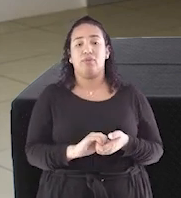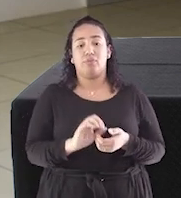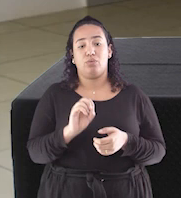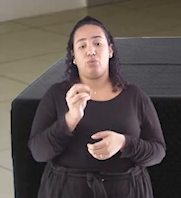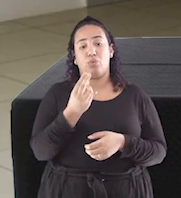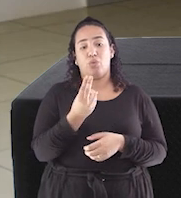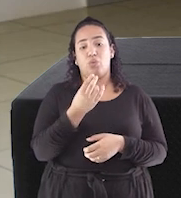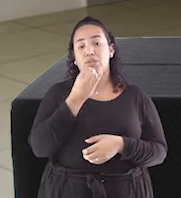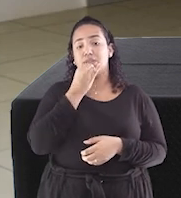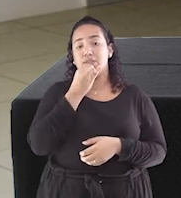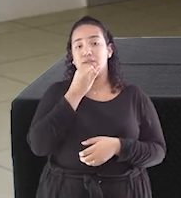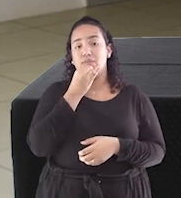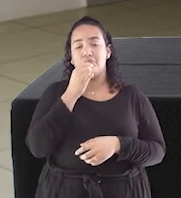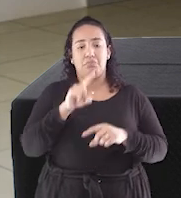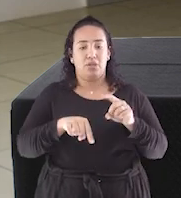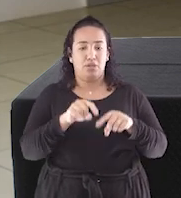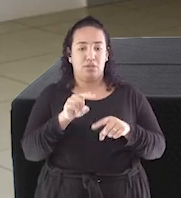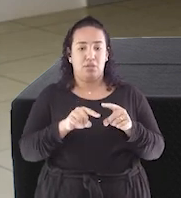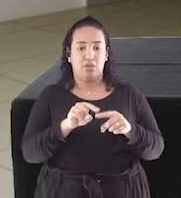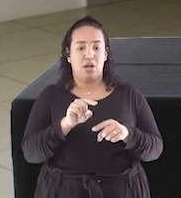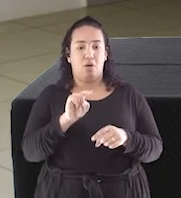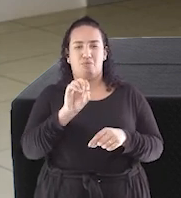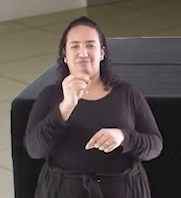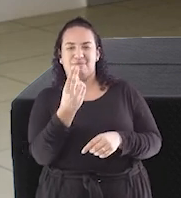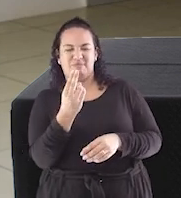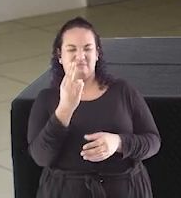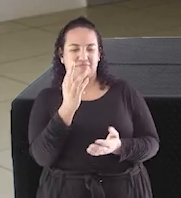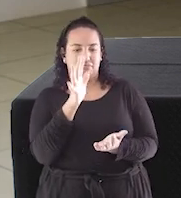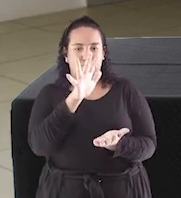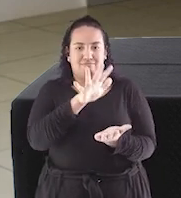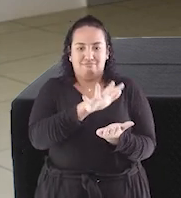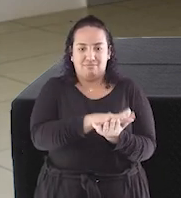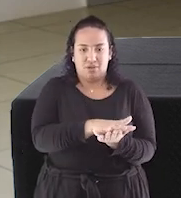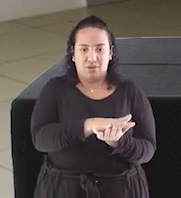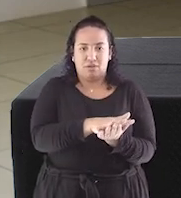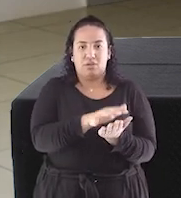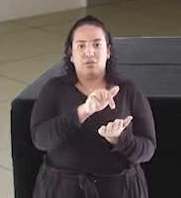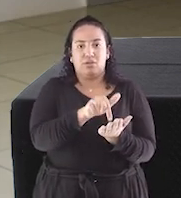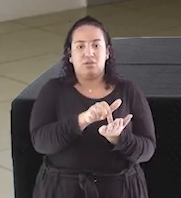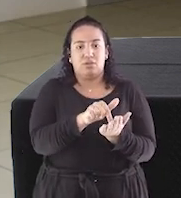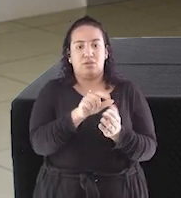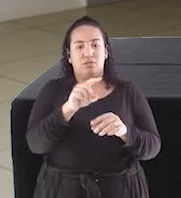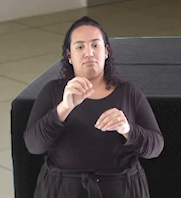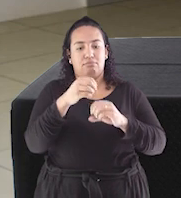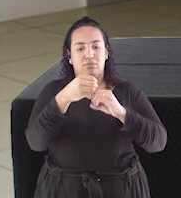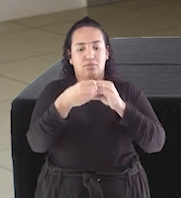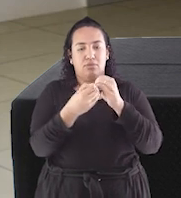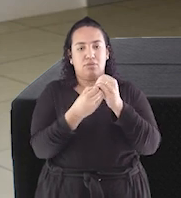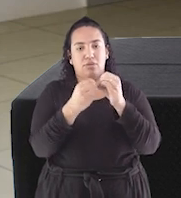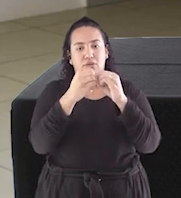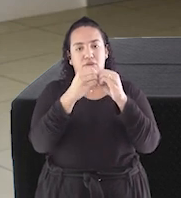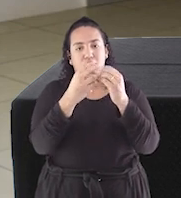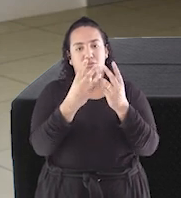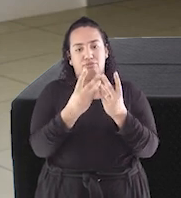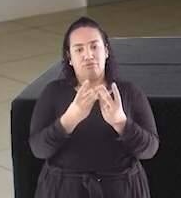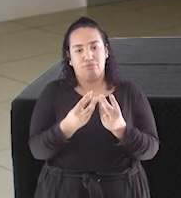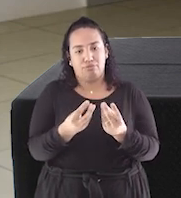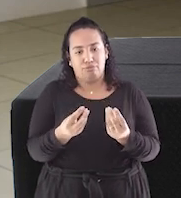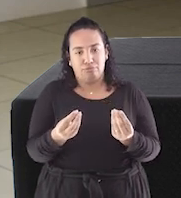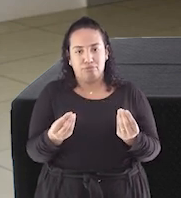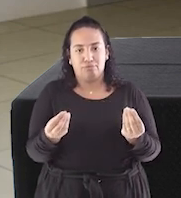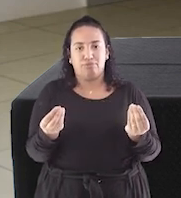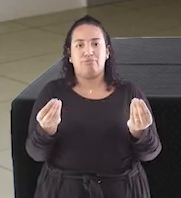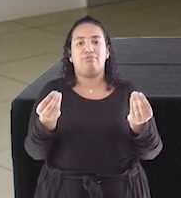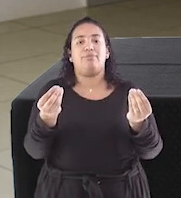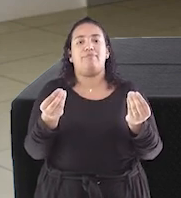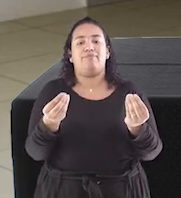colocamos alguma coisa sobre ela, pode ser um objeto pequeno ou nossa mão, ela volta a se separar, você não está pondo pressão,